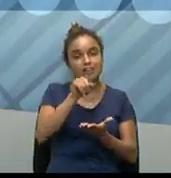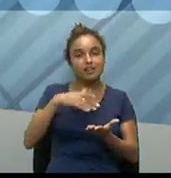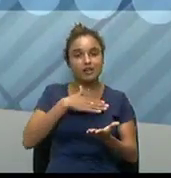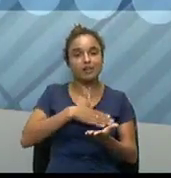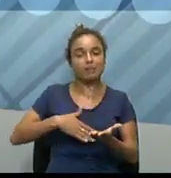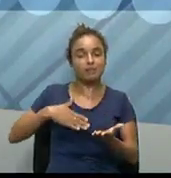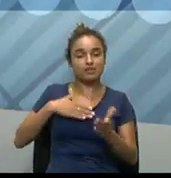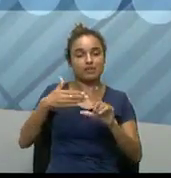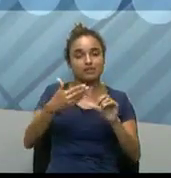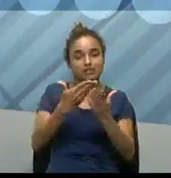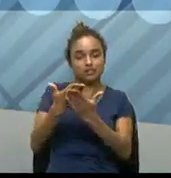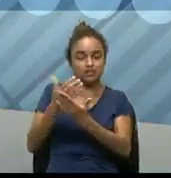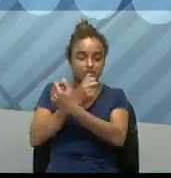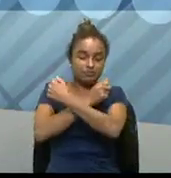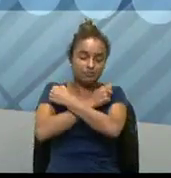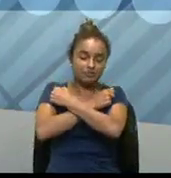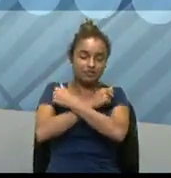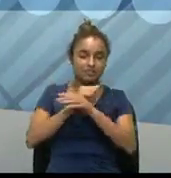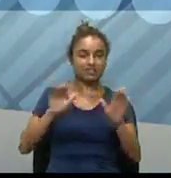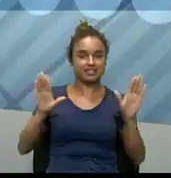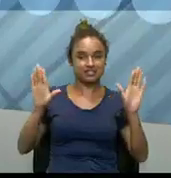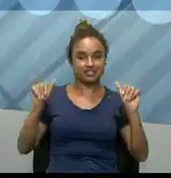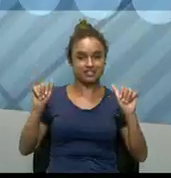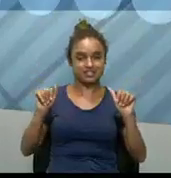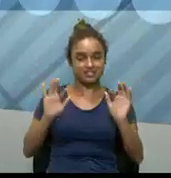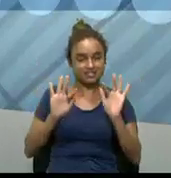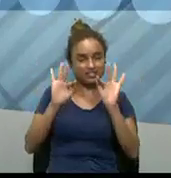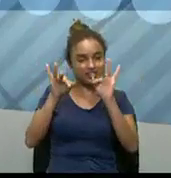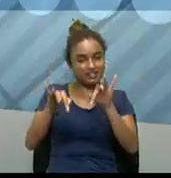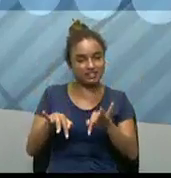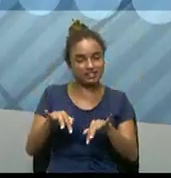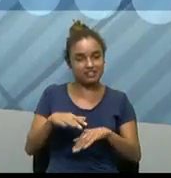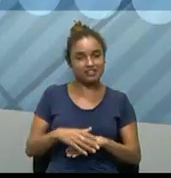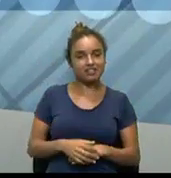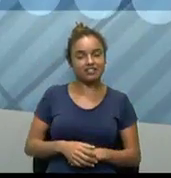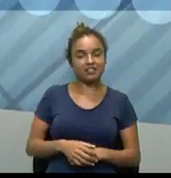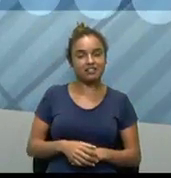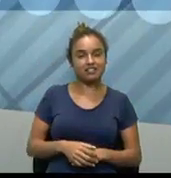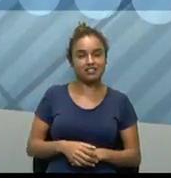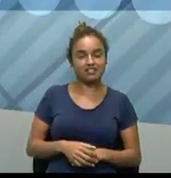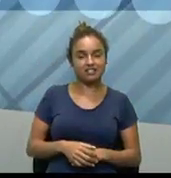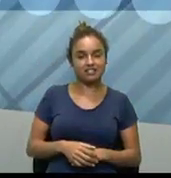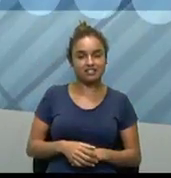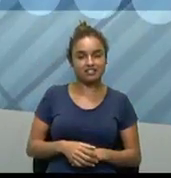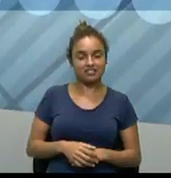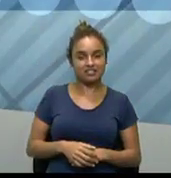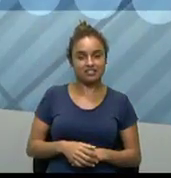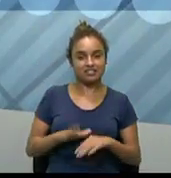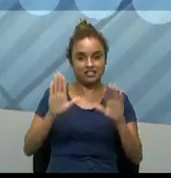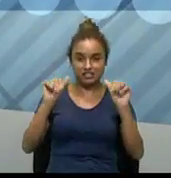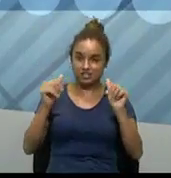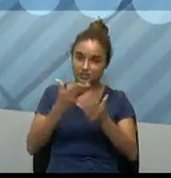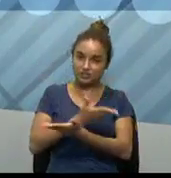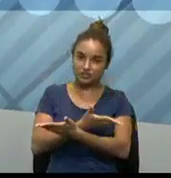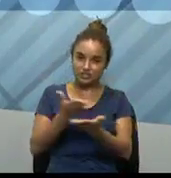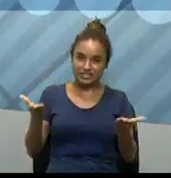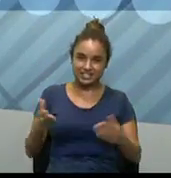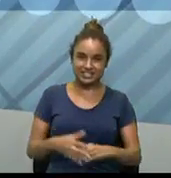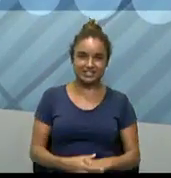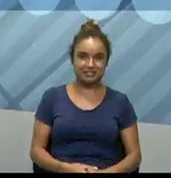da aula e aí um grande abraço. Finalizo, então, um abraço a todos vocês.